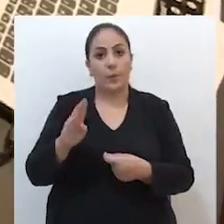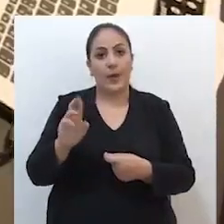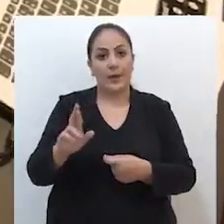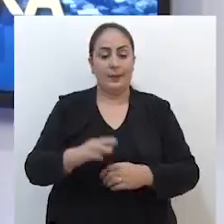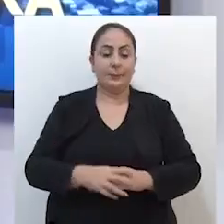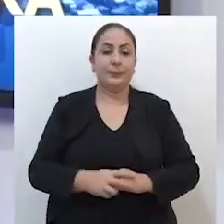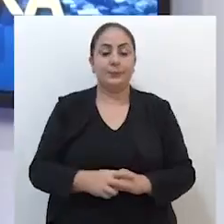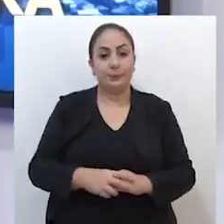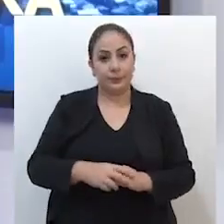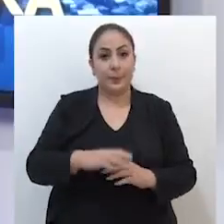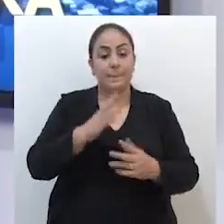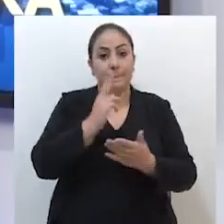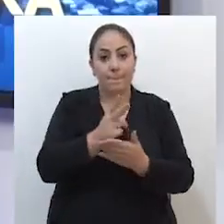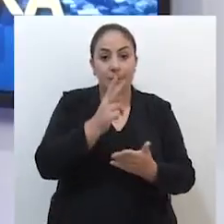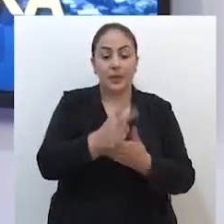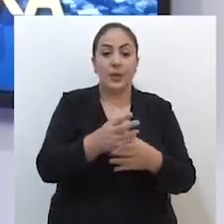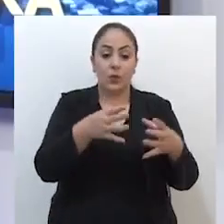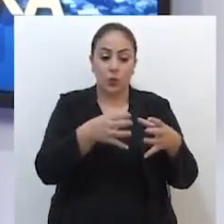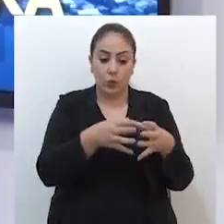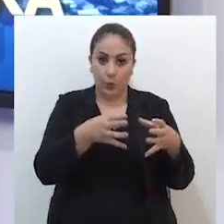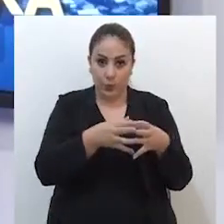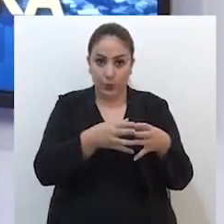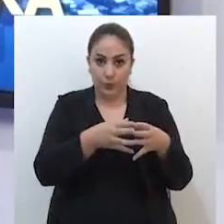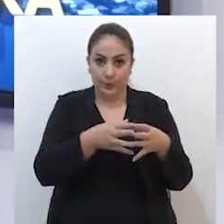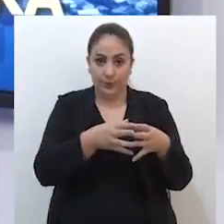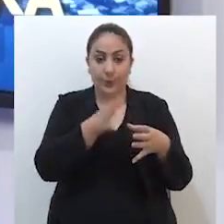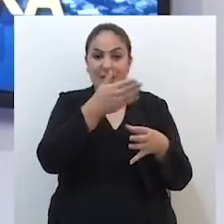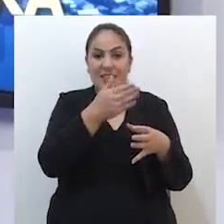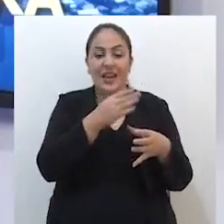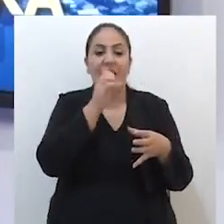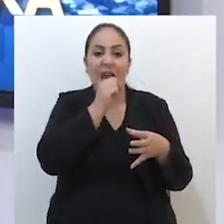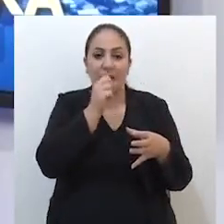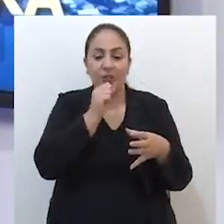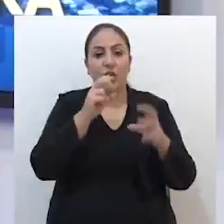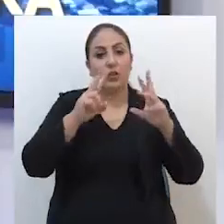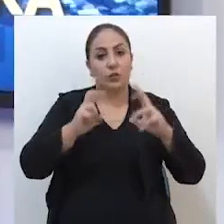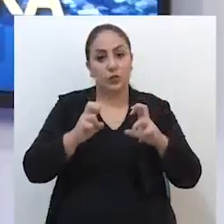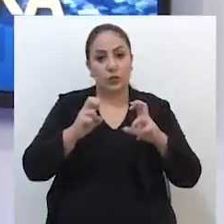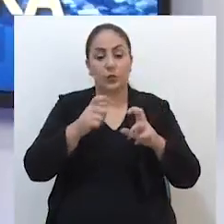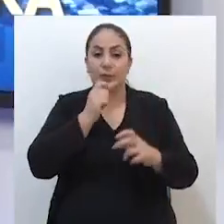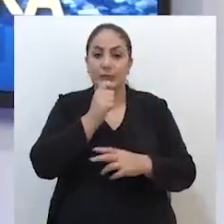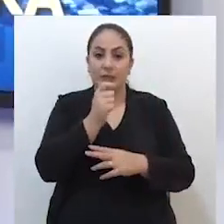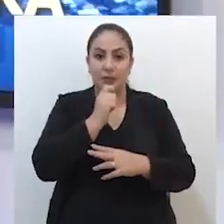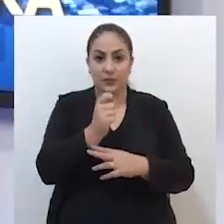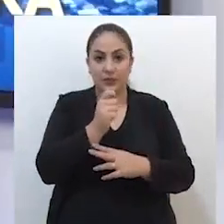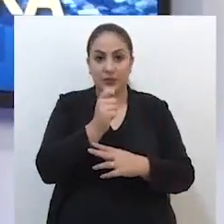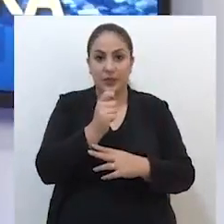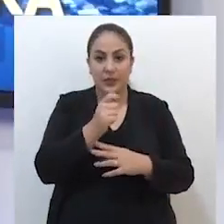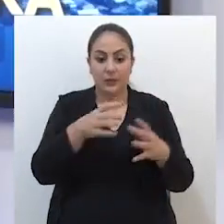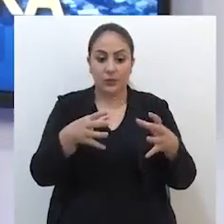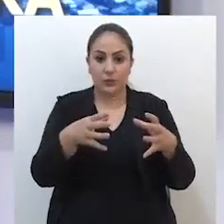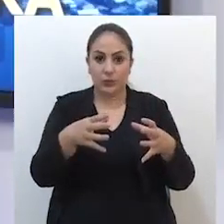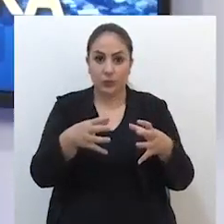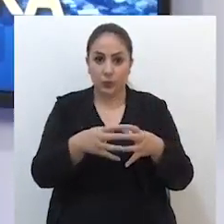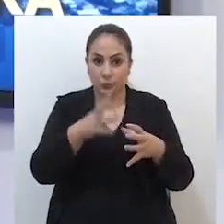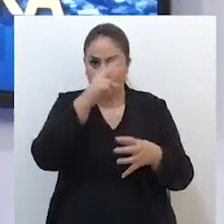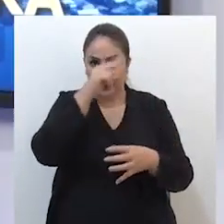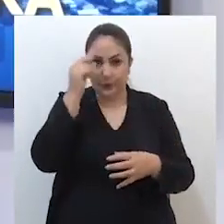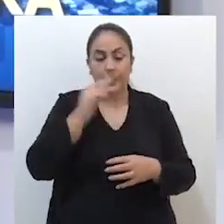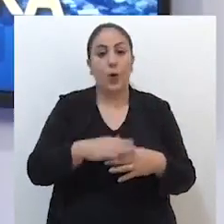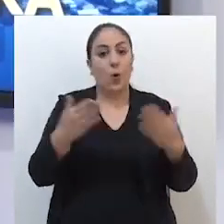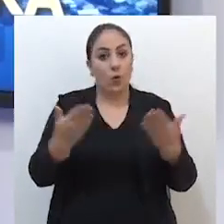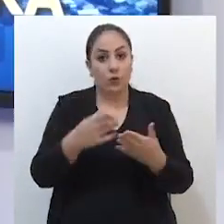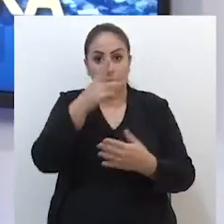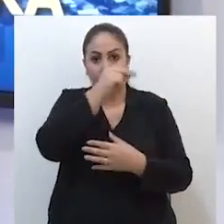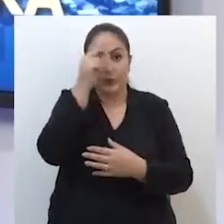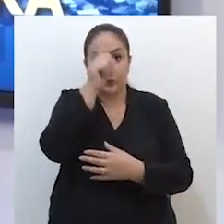.br. E a manutenção da bandeira laranja foi tema de uma entrevista coletiva no município. Hoje